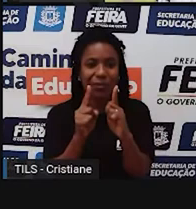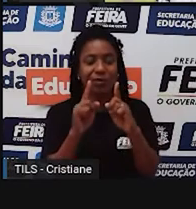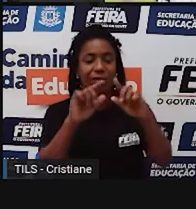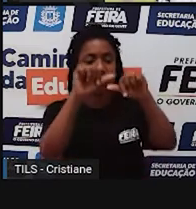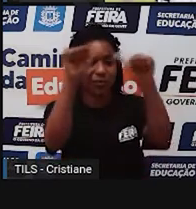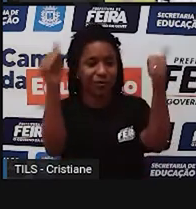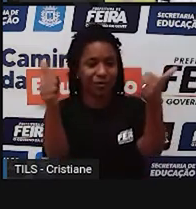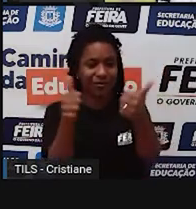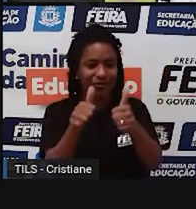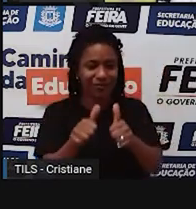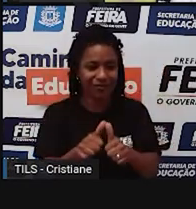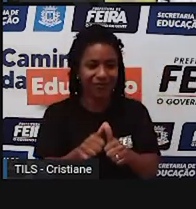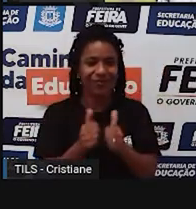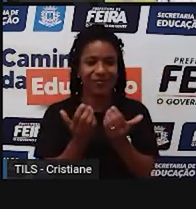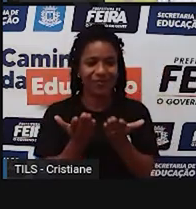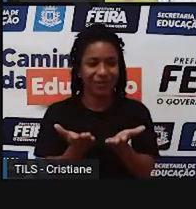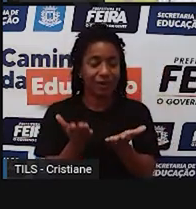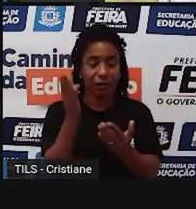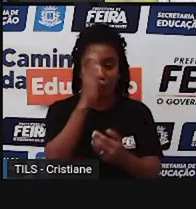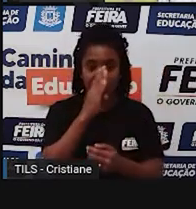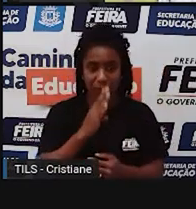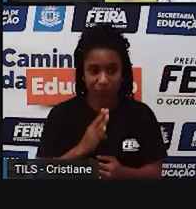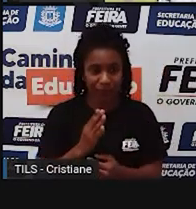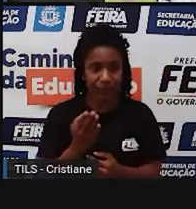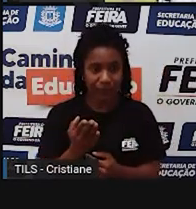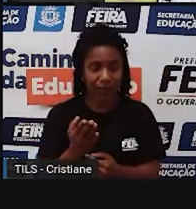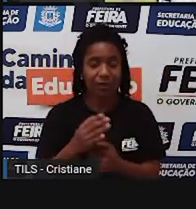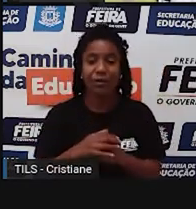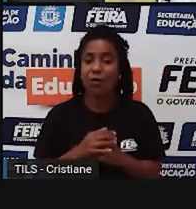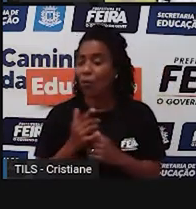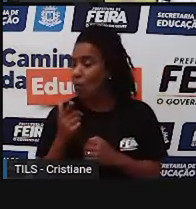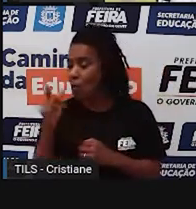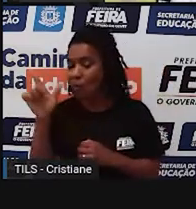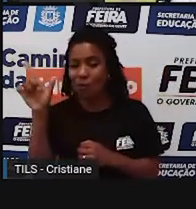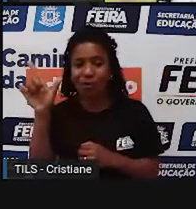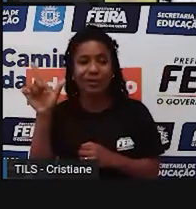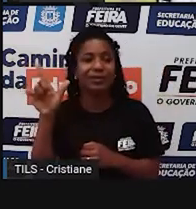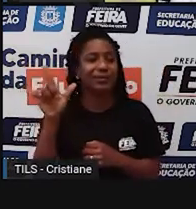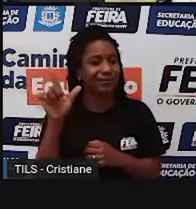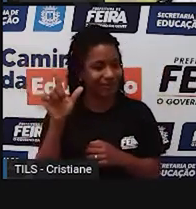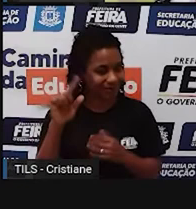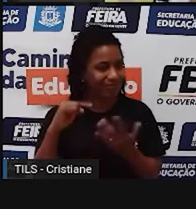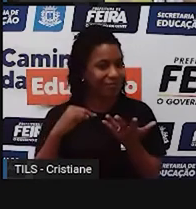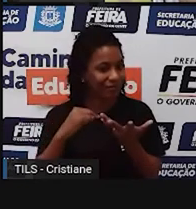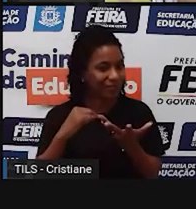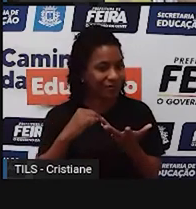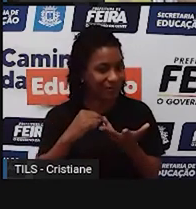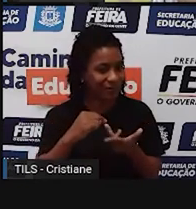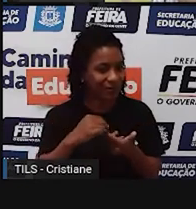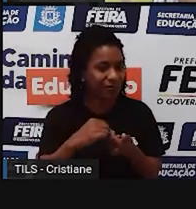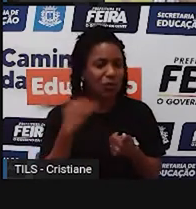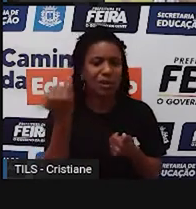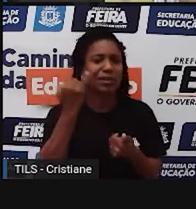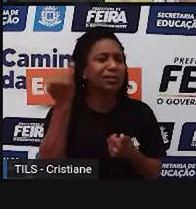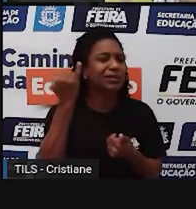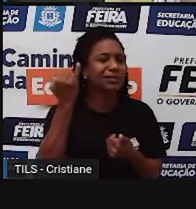caber nesse espacinho que a gente está aí. E a outra informação é a fonte, que é de onde eu tirei esses